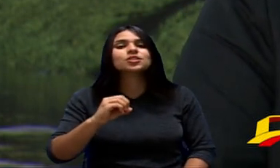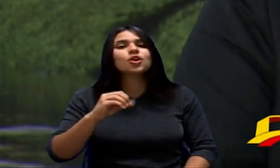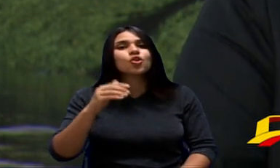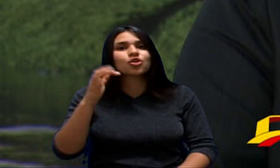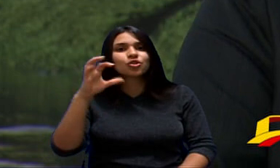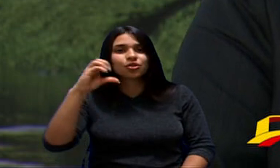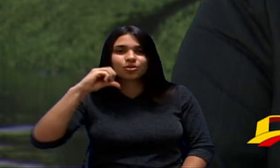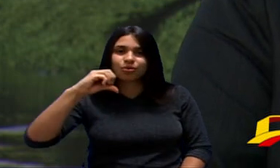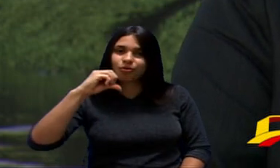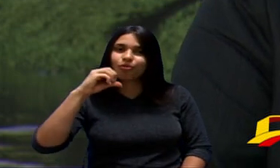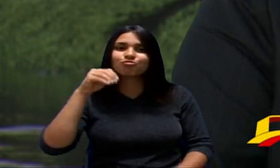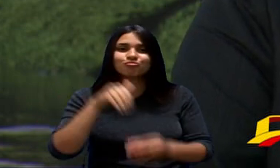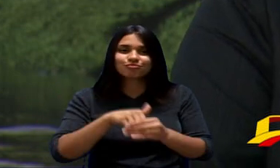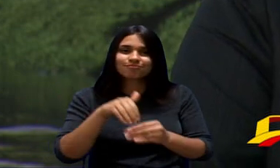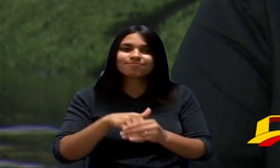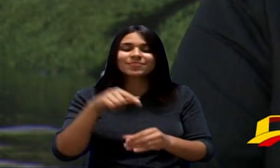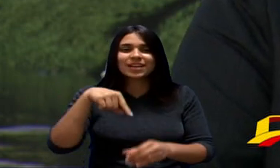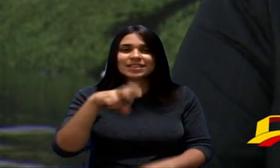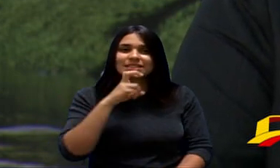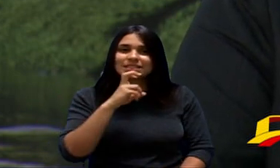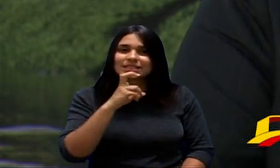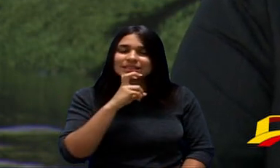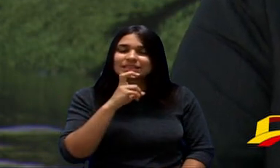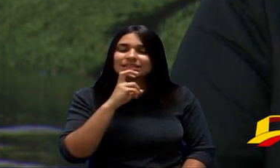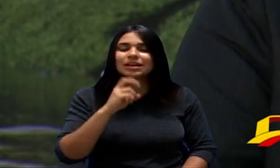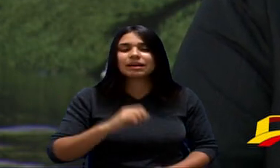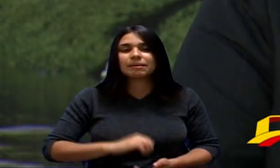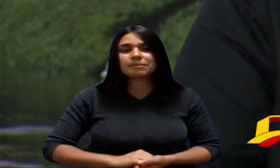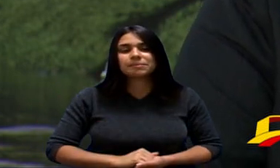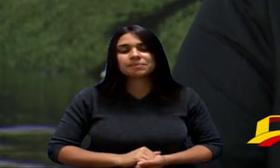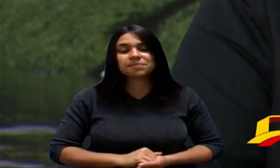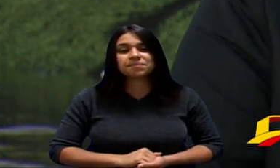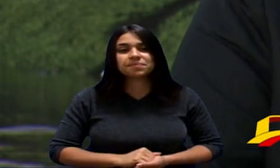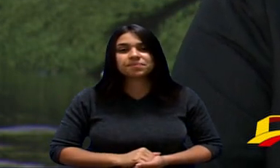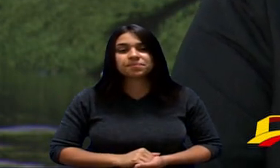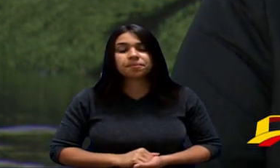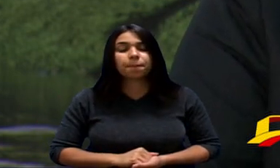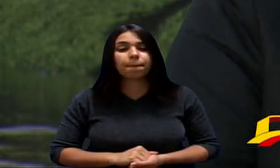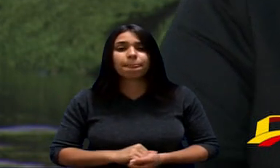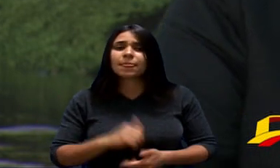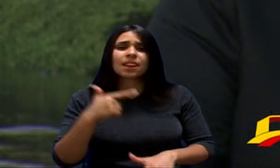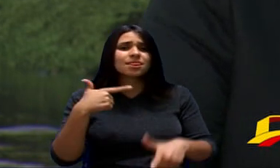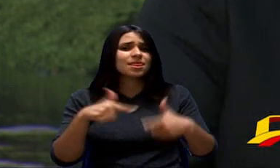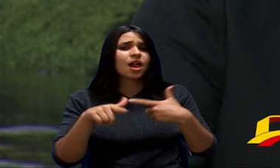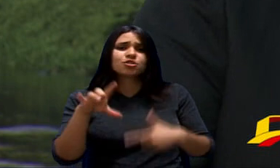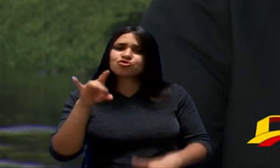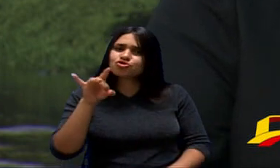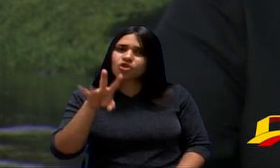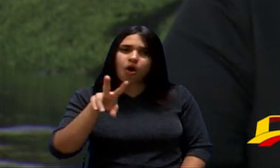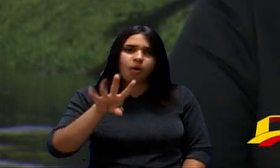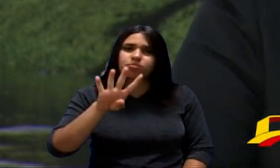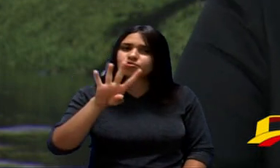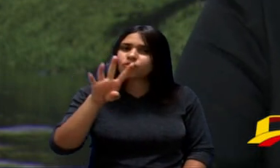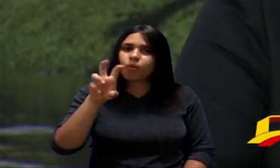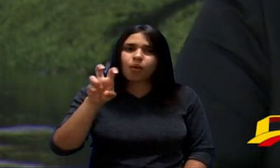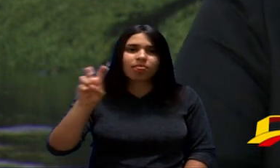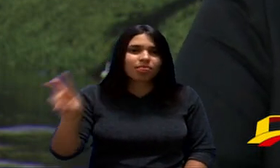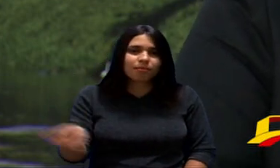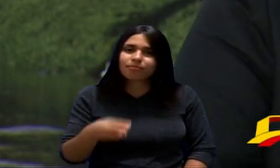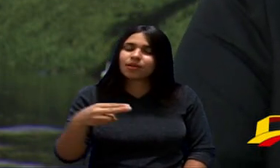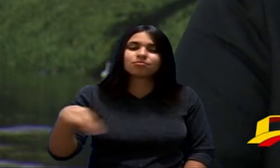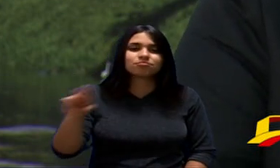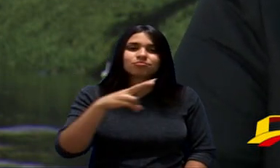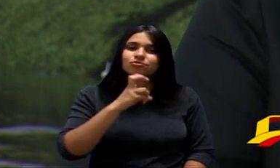Sorocaba Com a Confiança De 4.511 Sorocabanos Não Trabalhamos Só Para os 4.511 Sorocabanos Trabalhamos Por